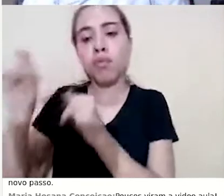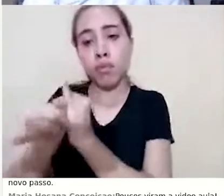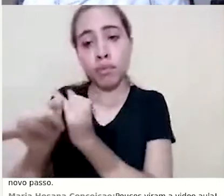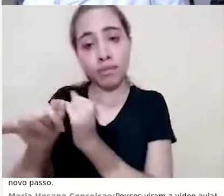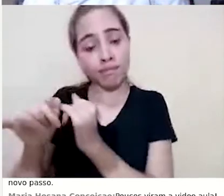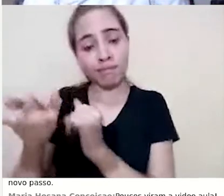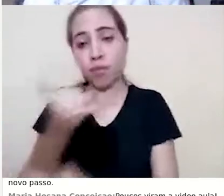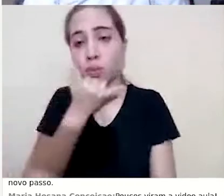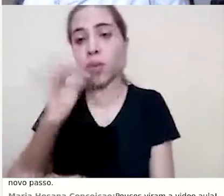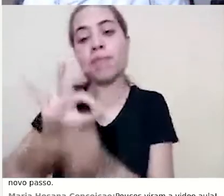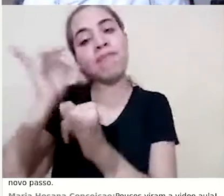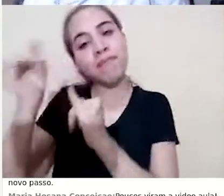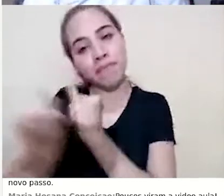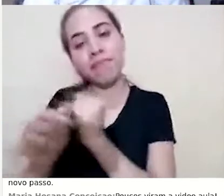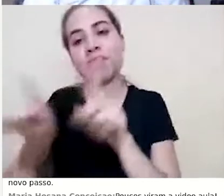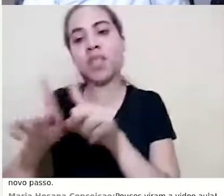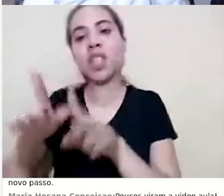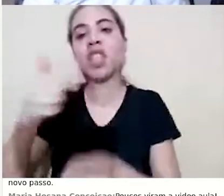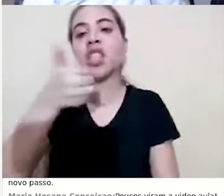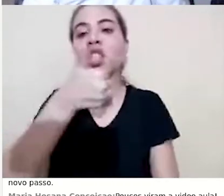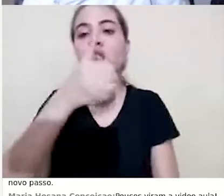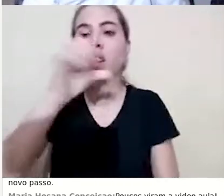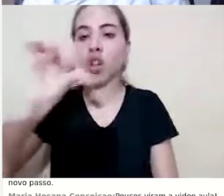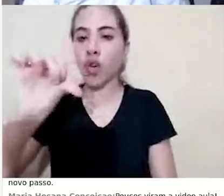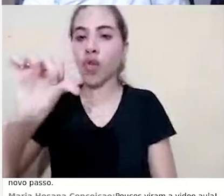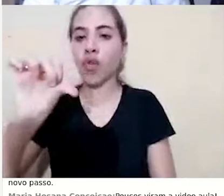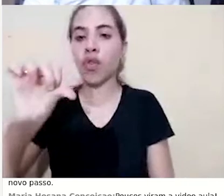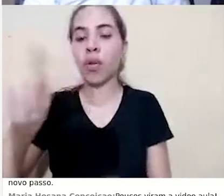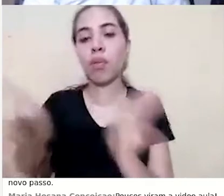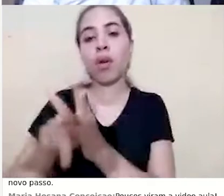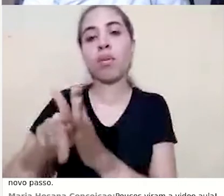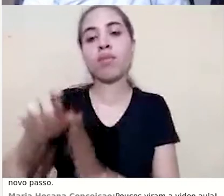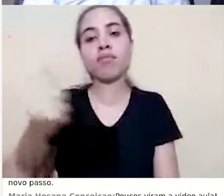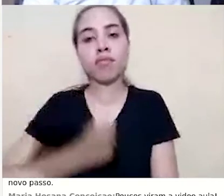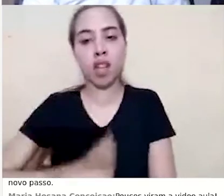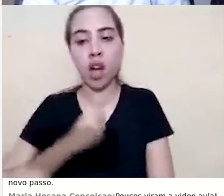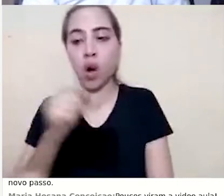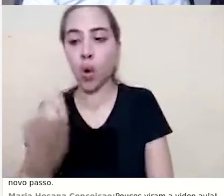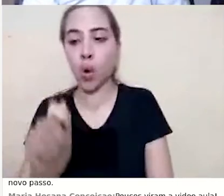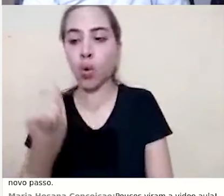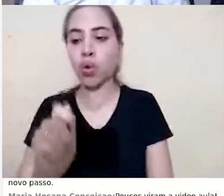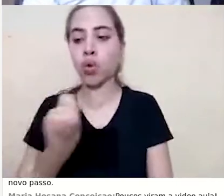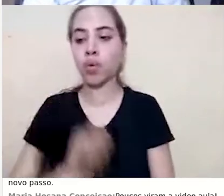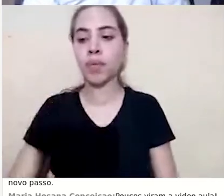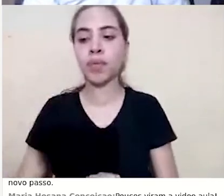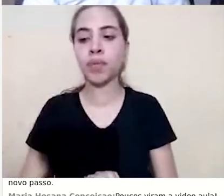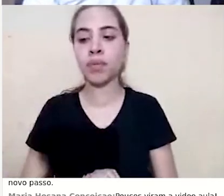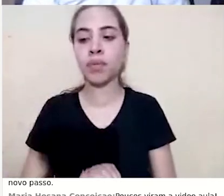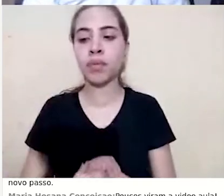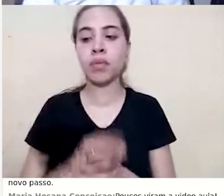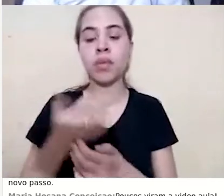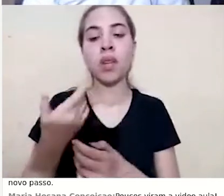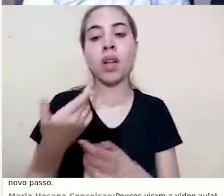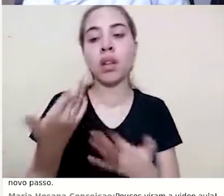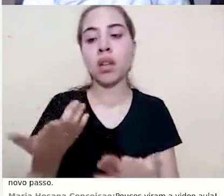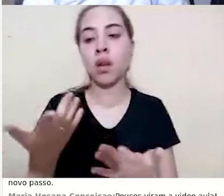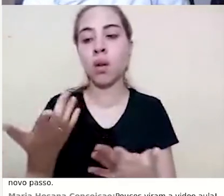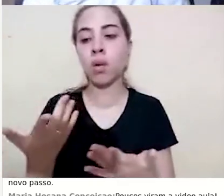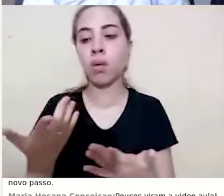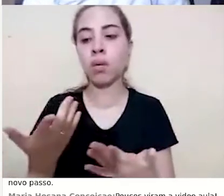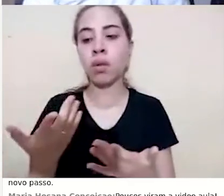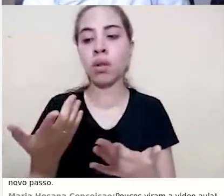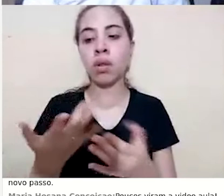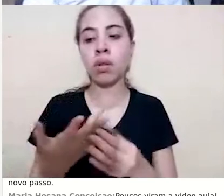encontro que ocorreu no dia 19 do 8, que funciona da mesma forma, então, quem viu o